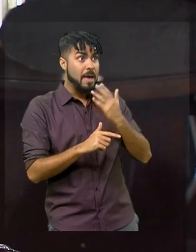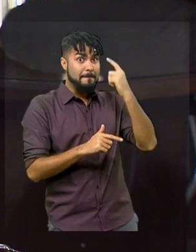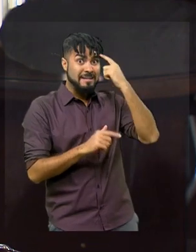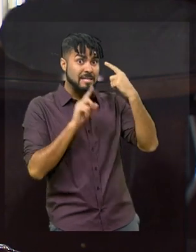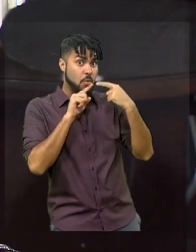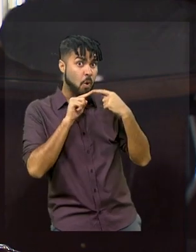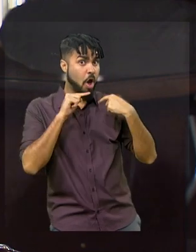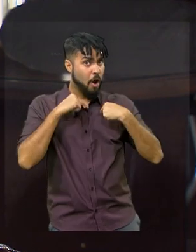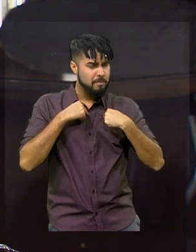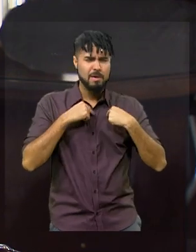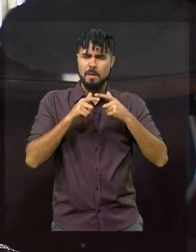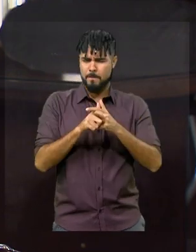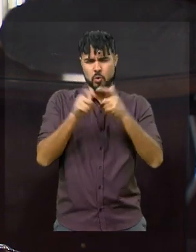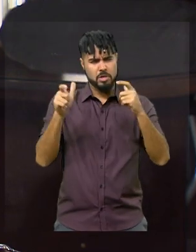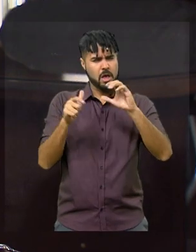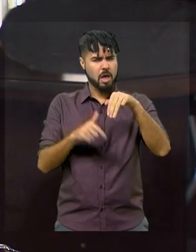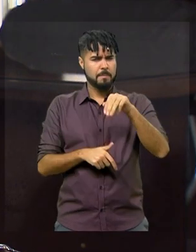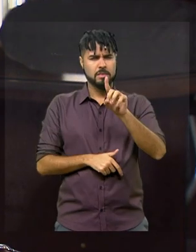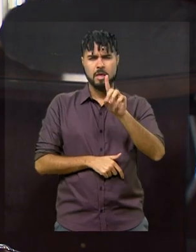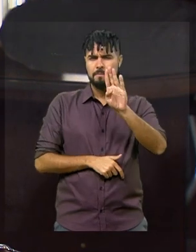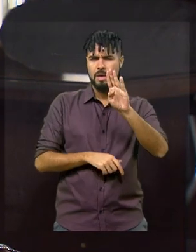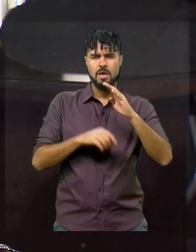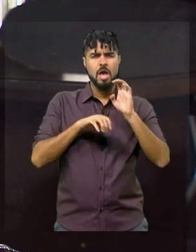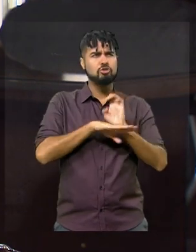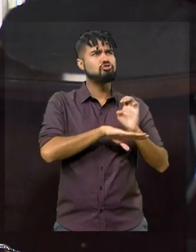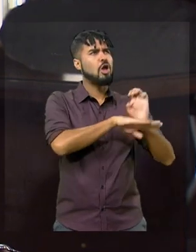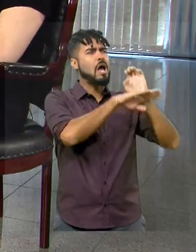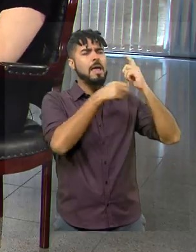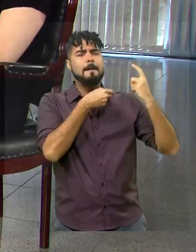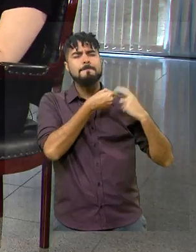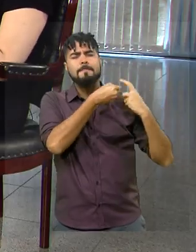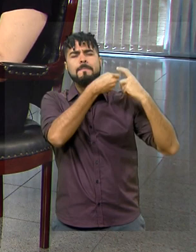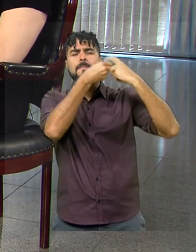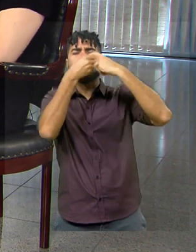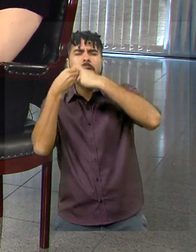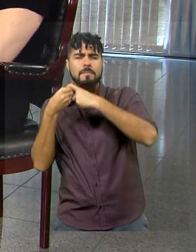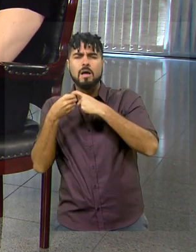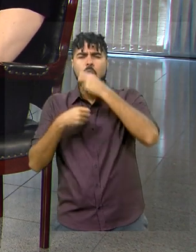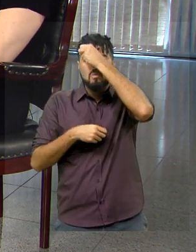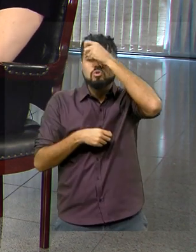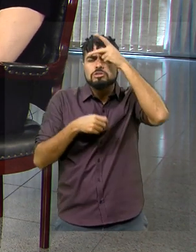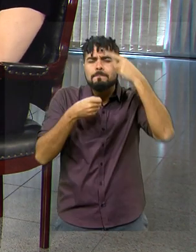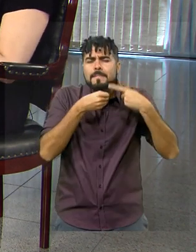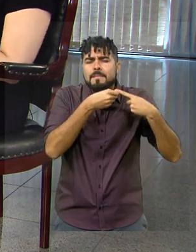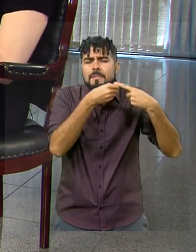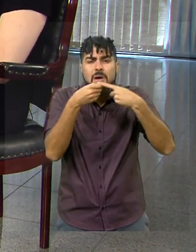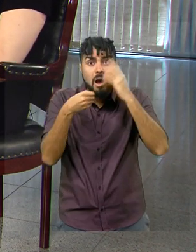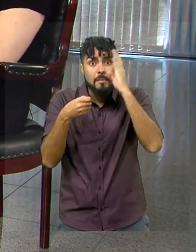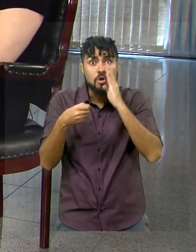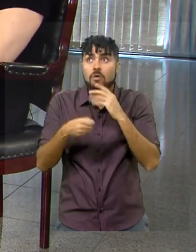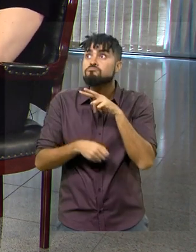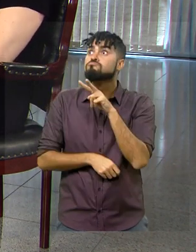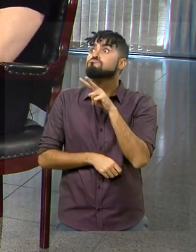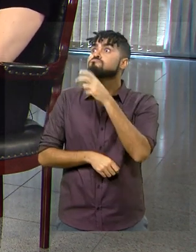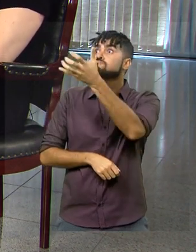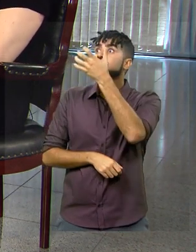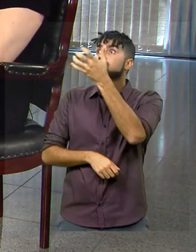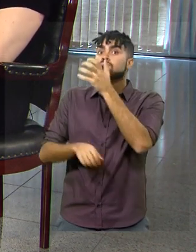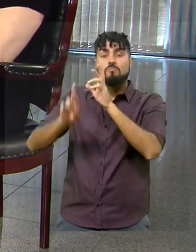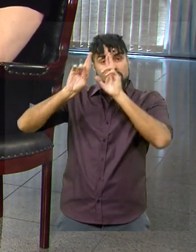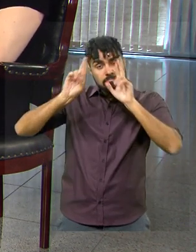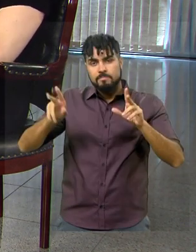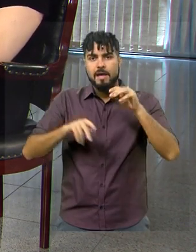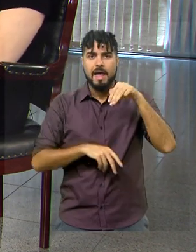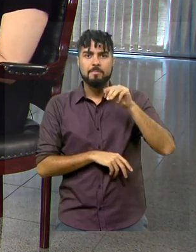inclusive, dos quadros do MDB, a maioria dos filiados que estão lá, nos menores municípios brasileiros, querem um MDB diferente.